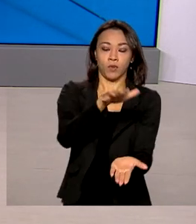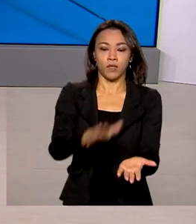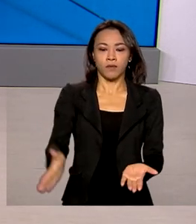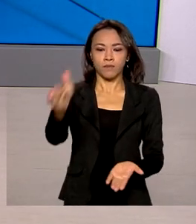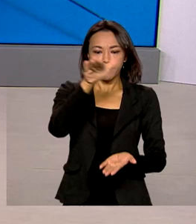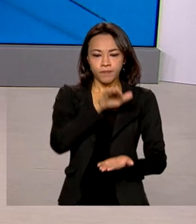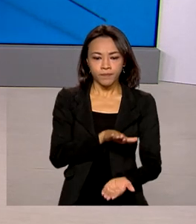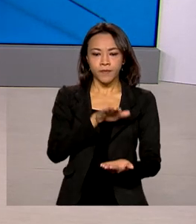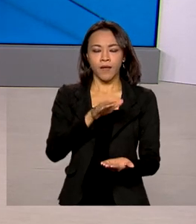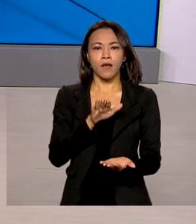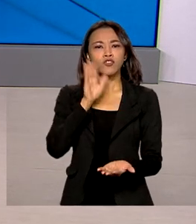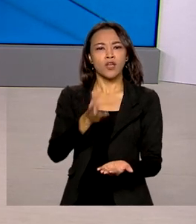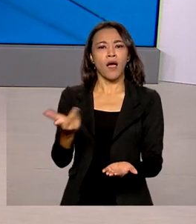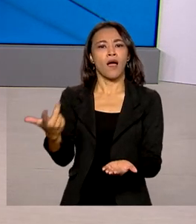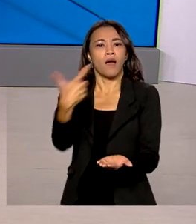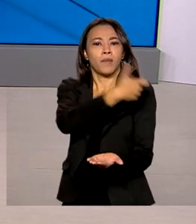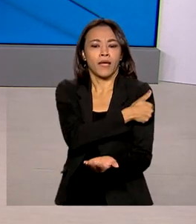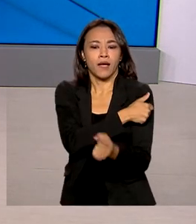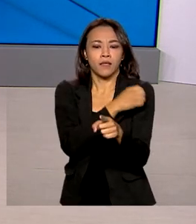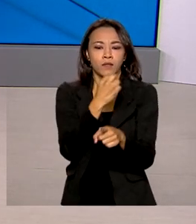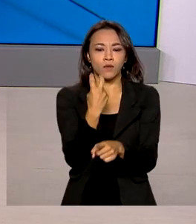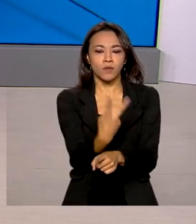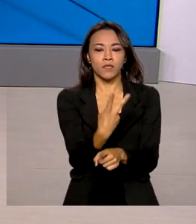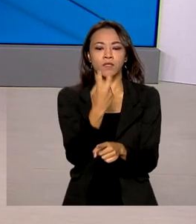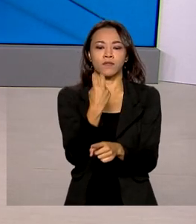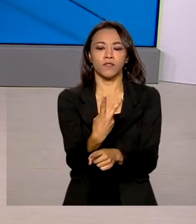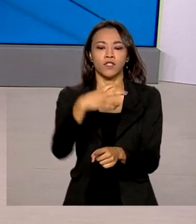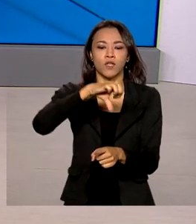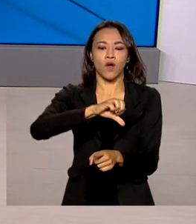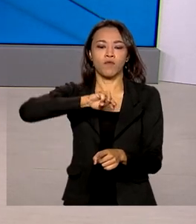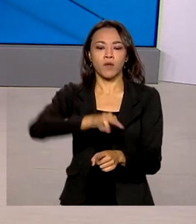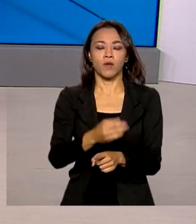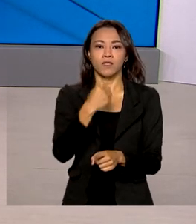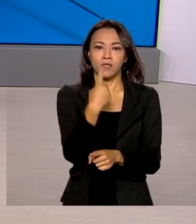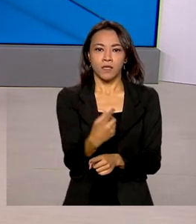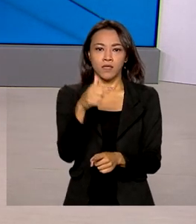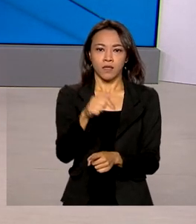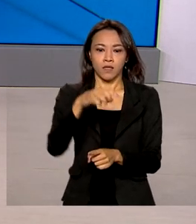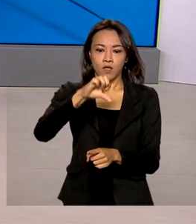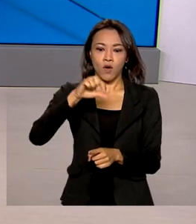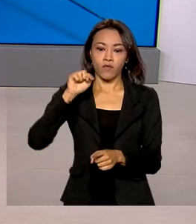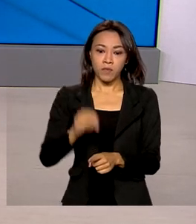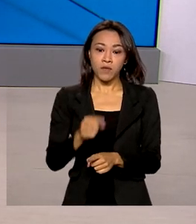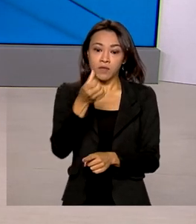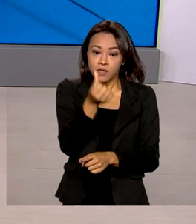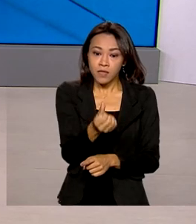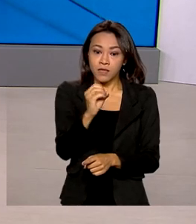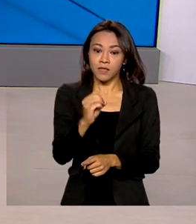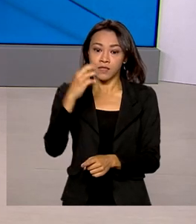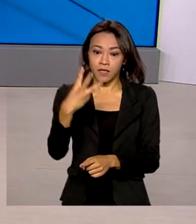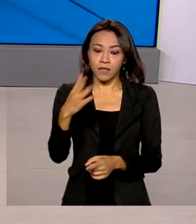aplicadas somam mais de 229.179.603.